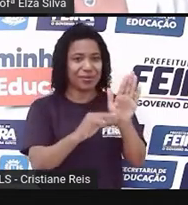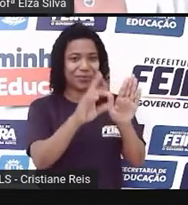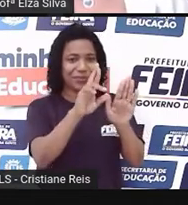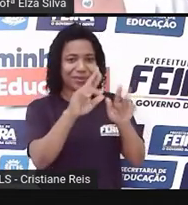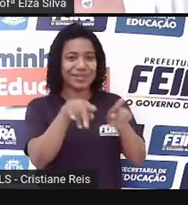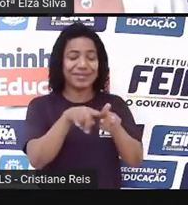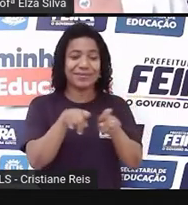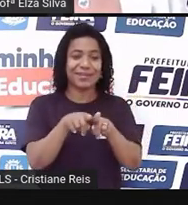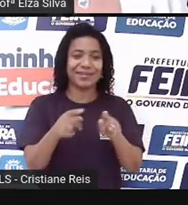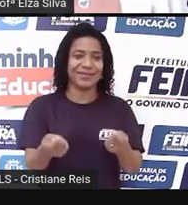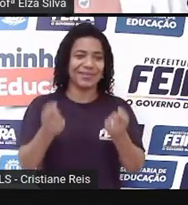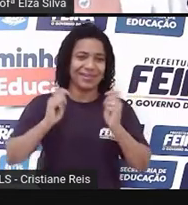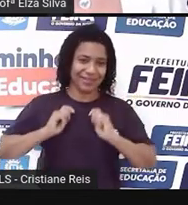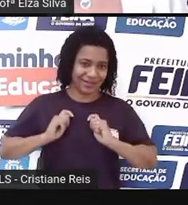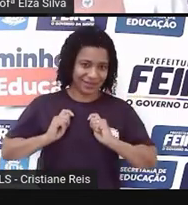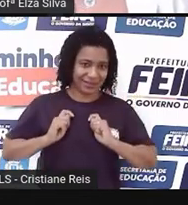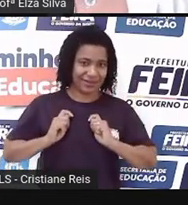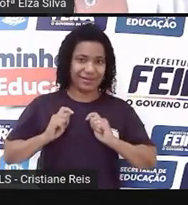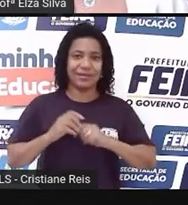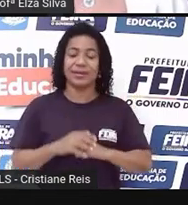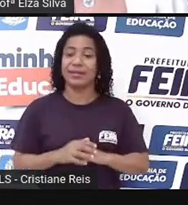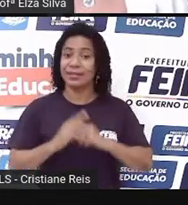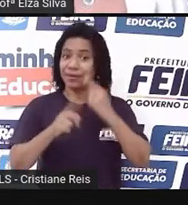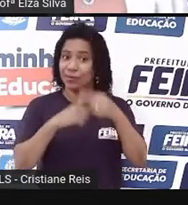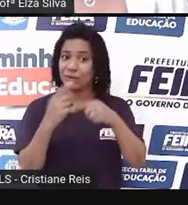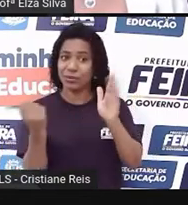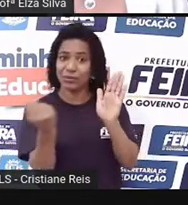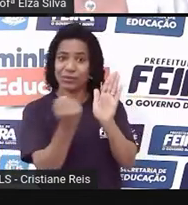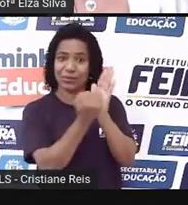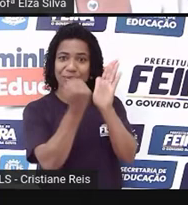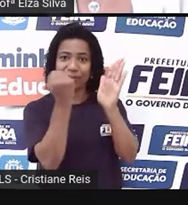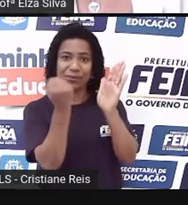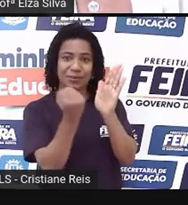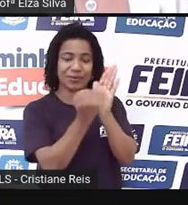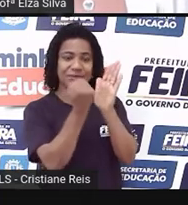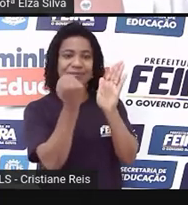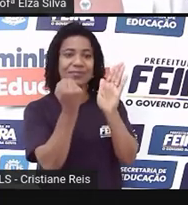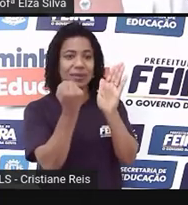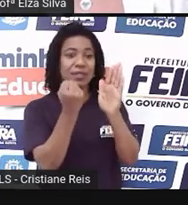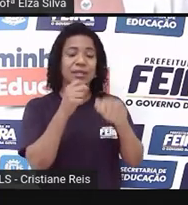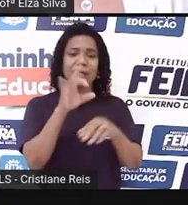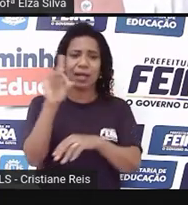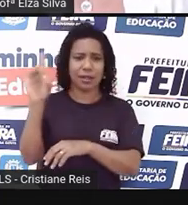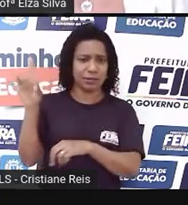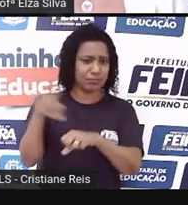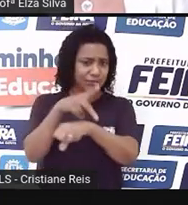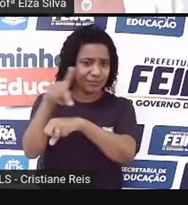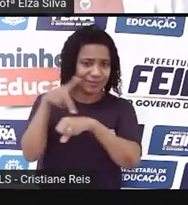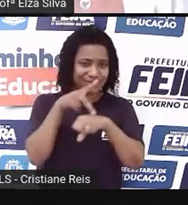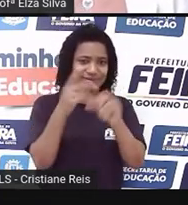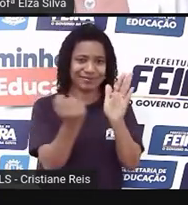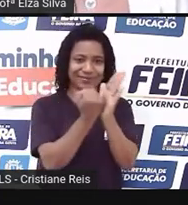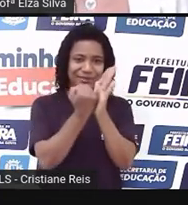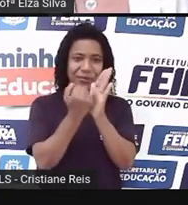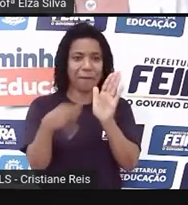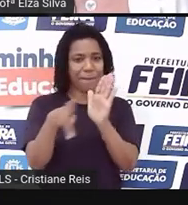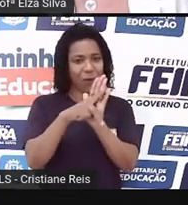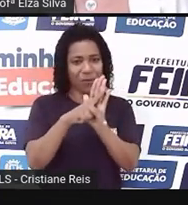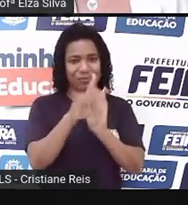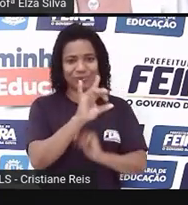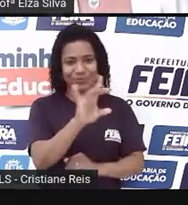postage stamp, seria o selo de postagem, que isso varia muito de país para país. Ok, students?